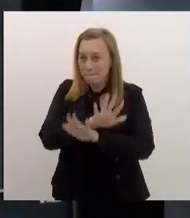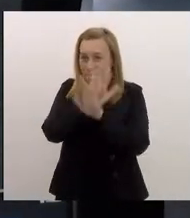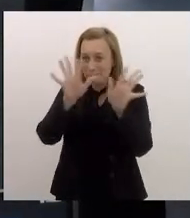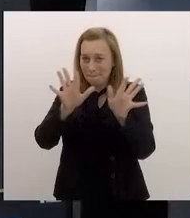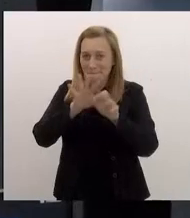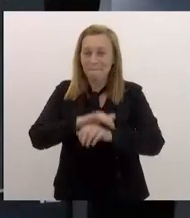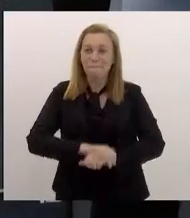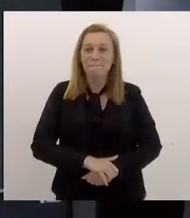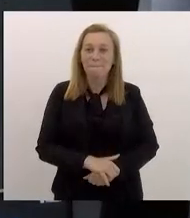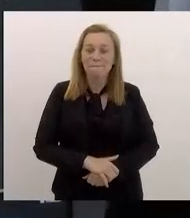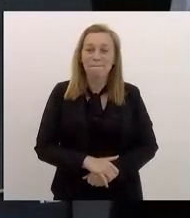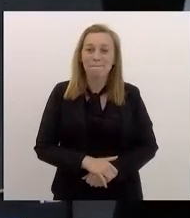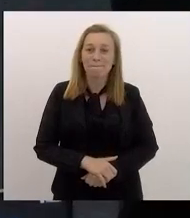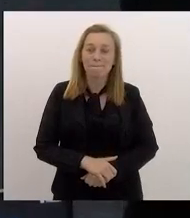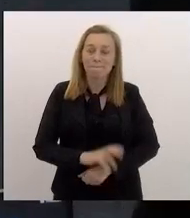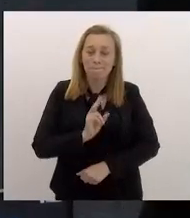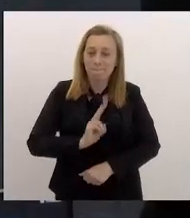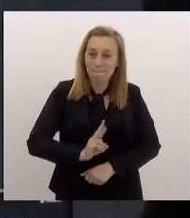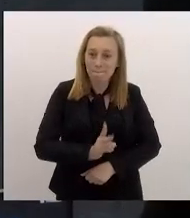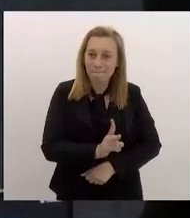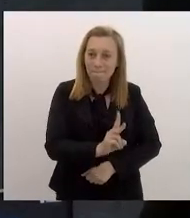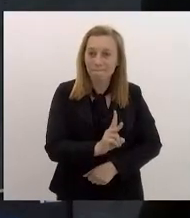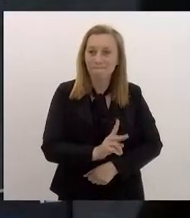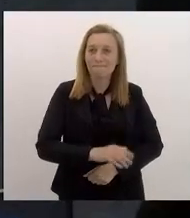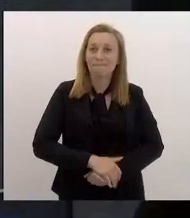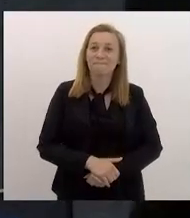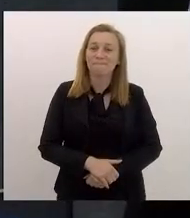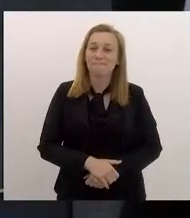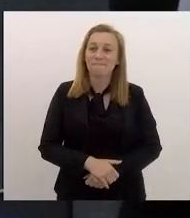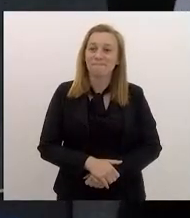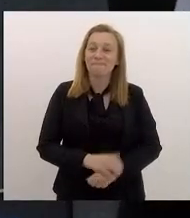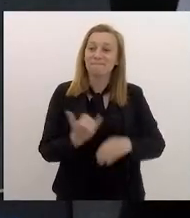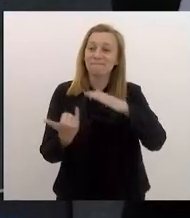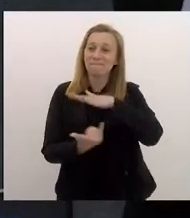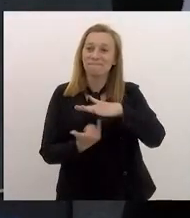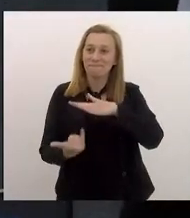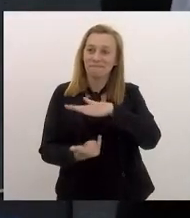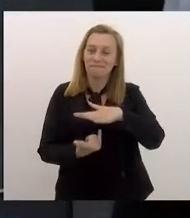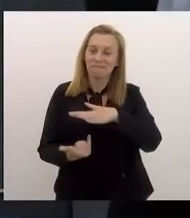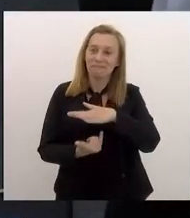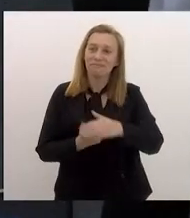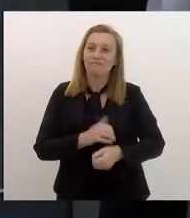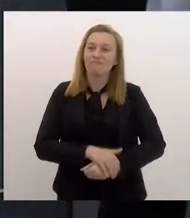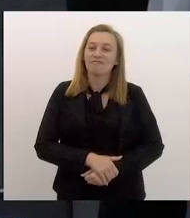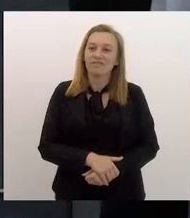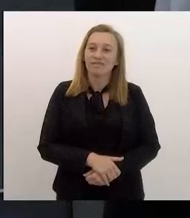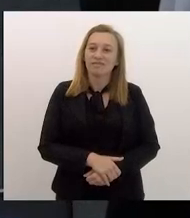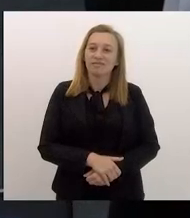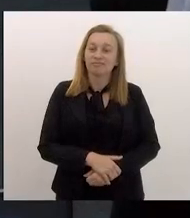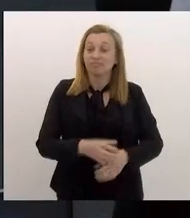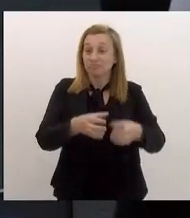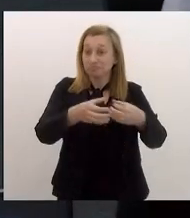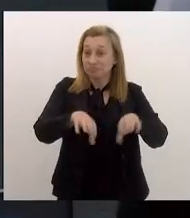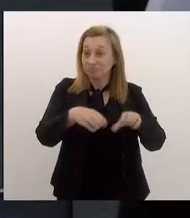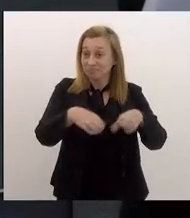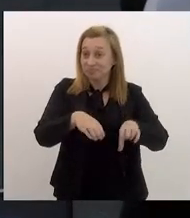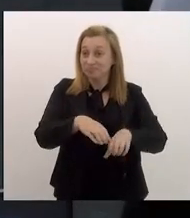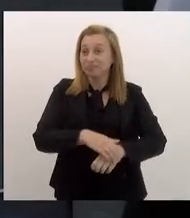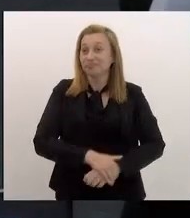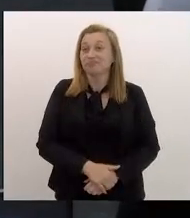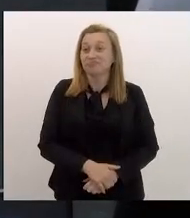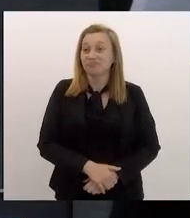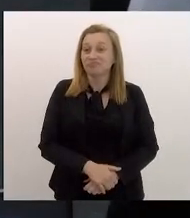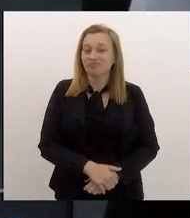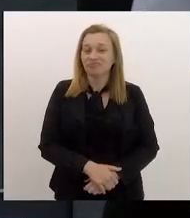que será mantido o Instituto do Concurso Público